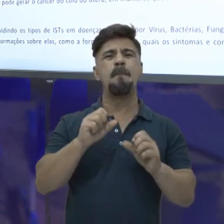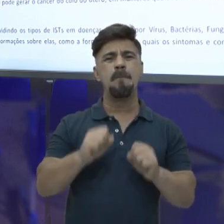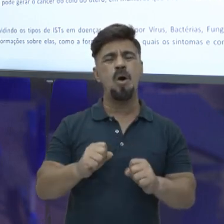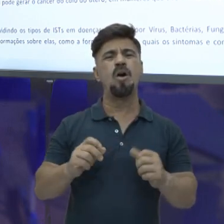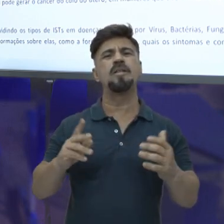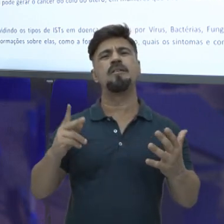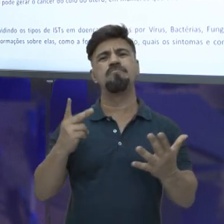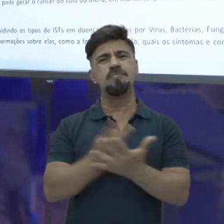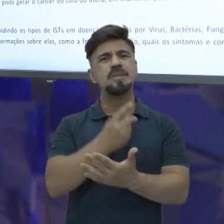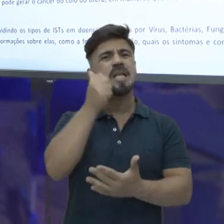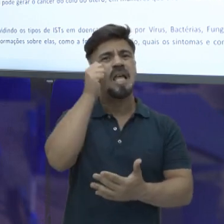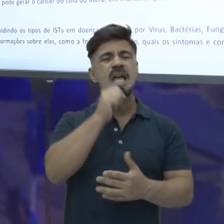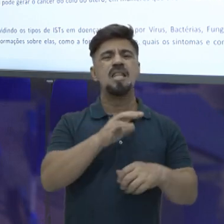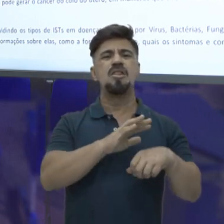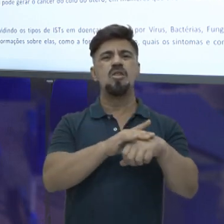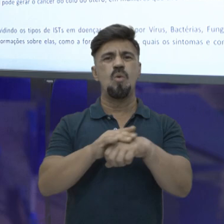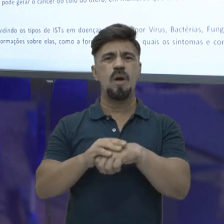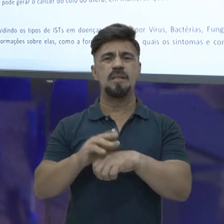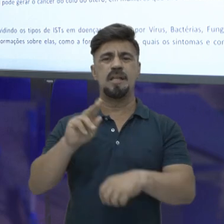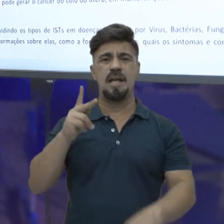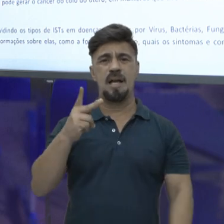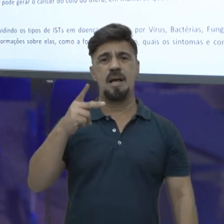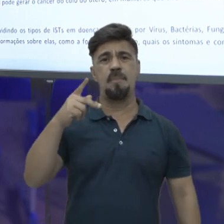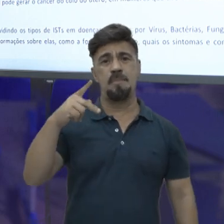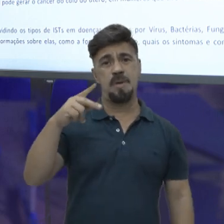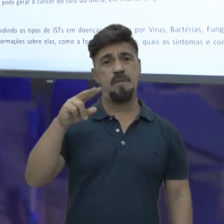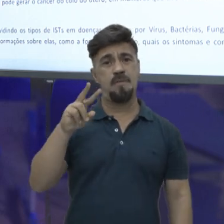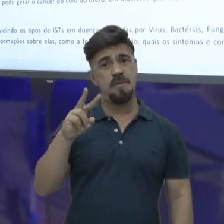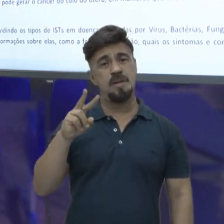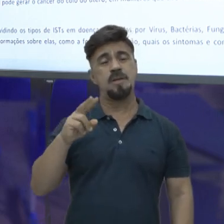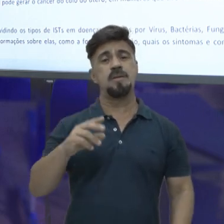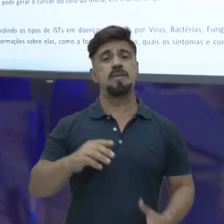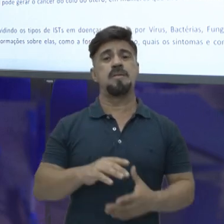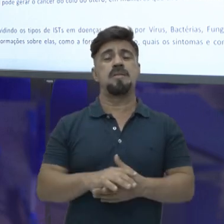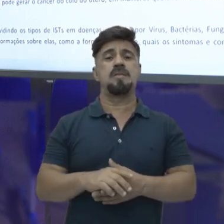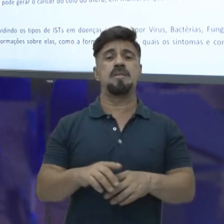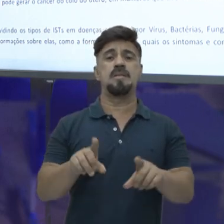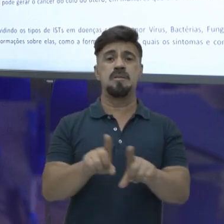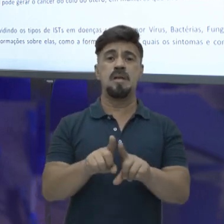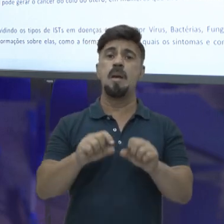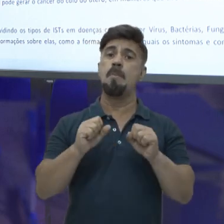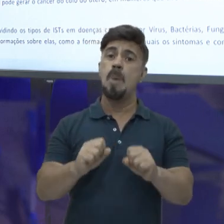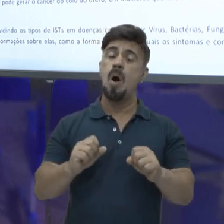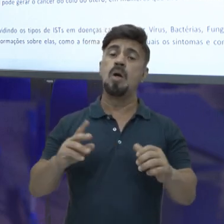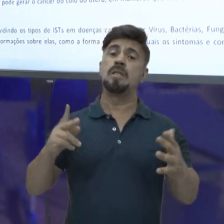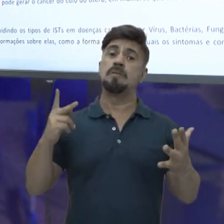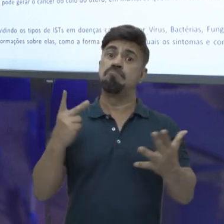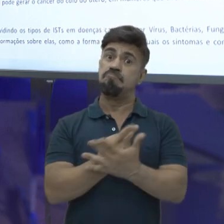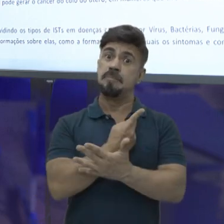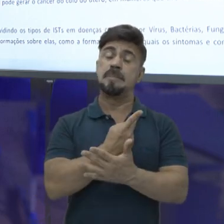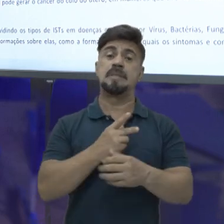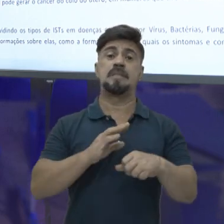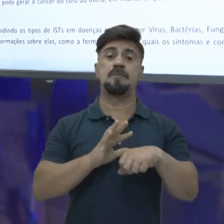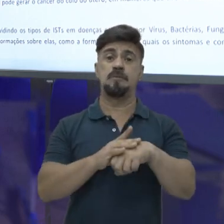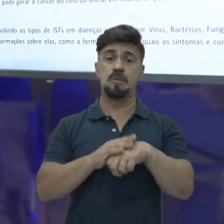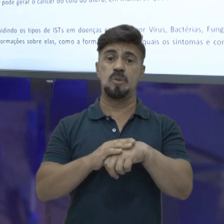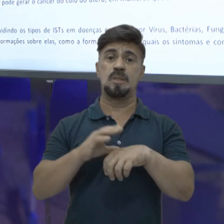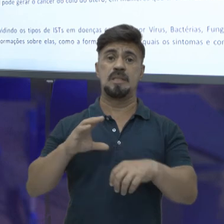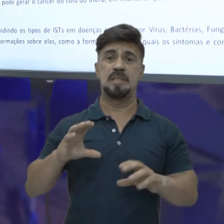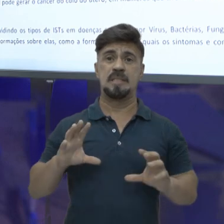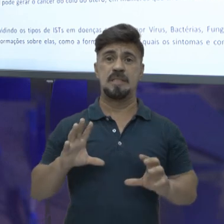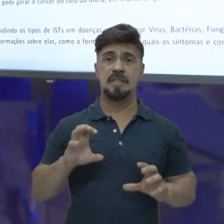conta dessa doença. Essa doença é o HPV, o papiloma vírus humano, e aí ele pode causar o câncer de